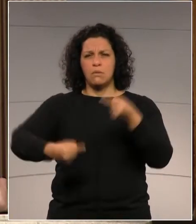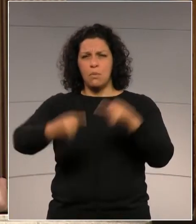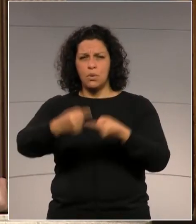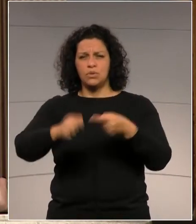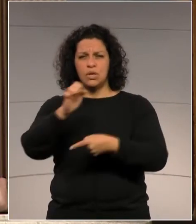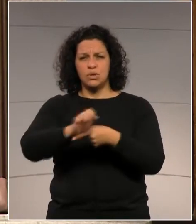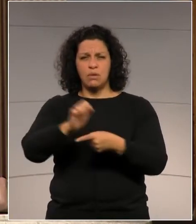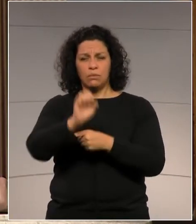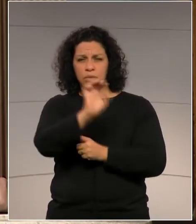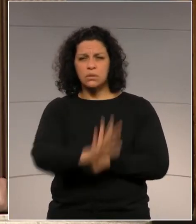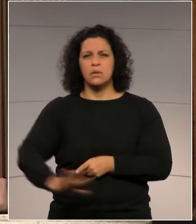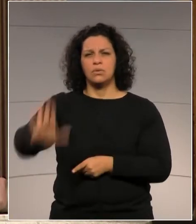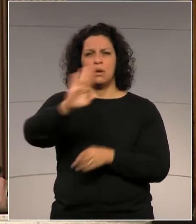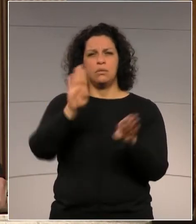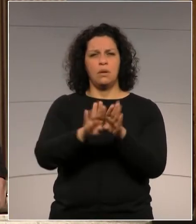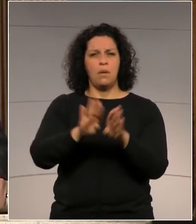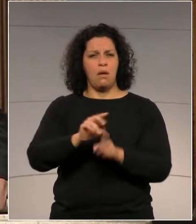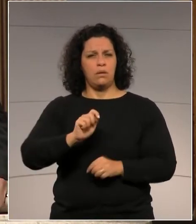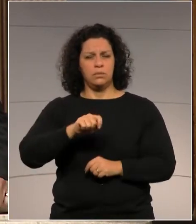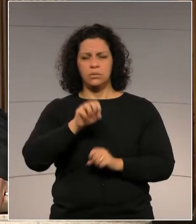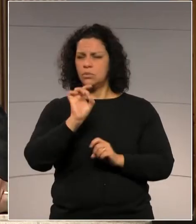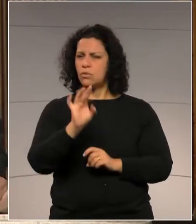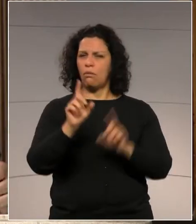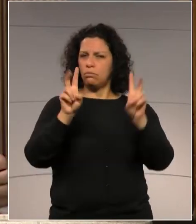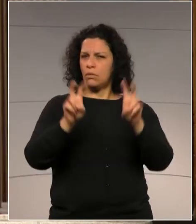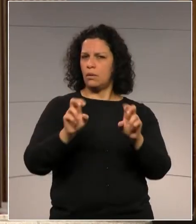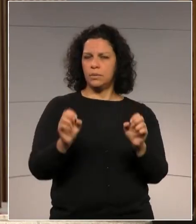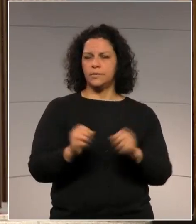e nacional. Era isso, senhoras e senhores.